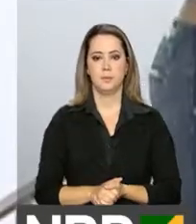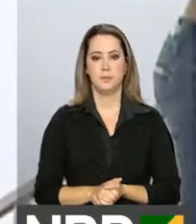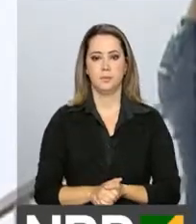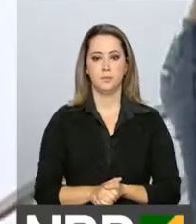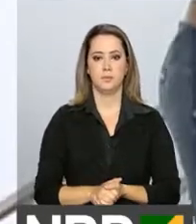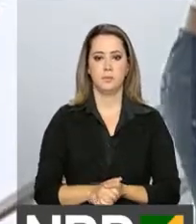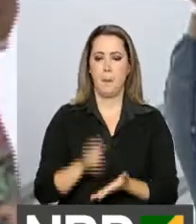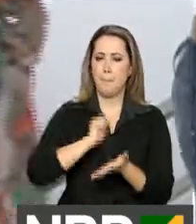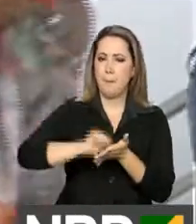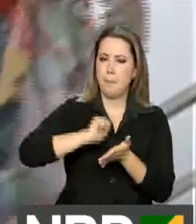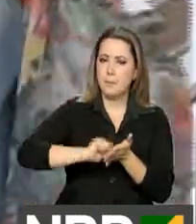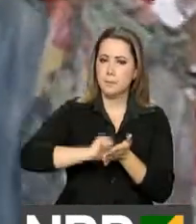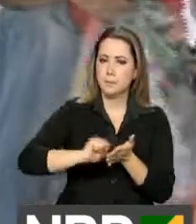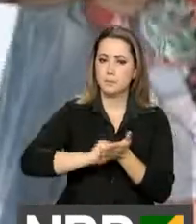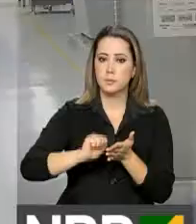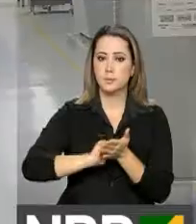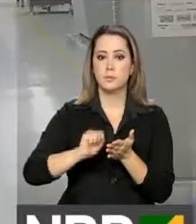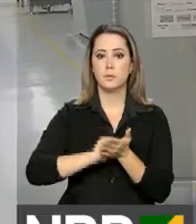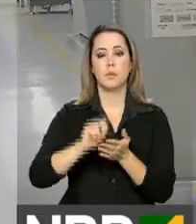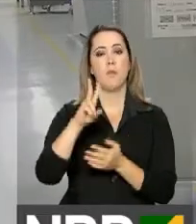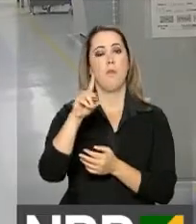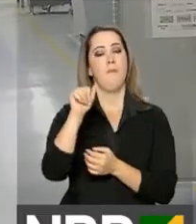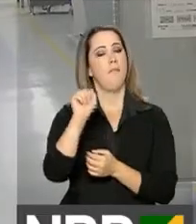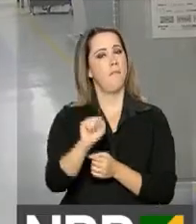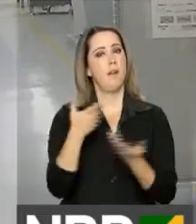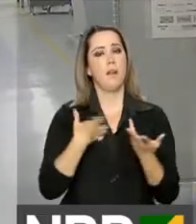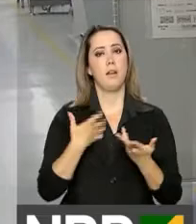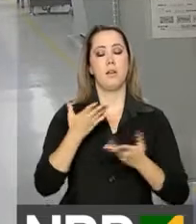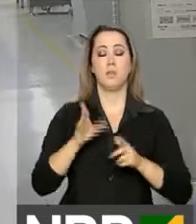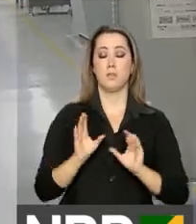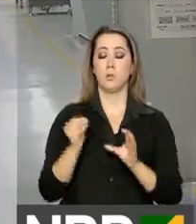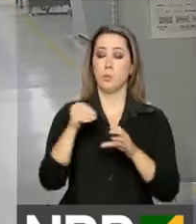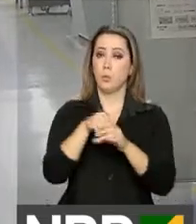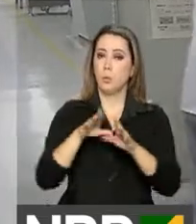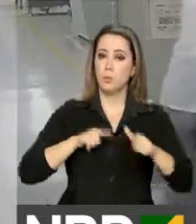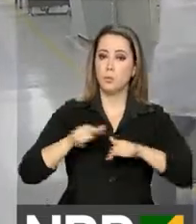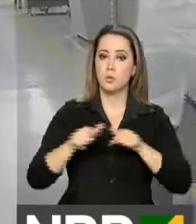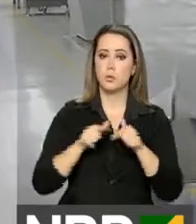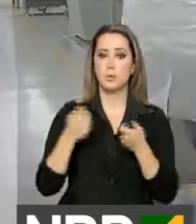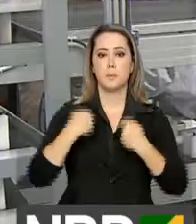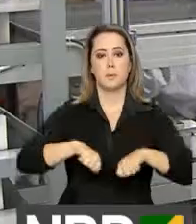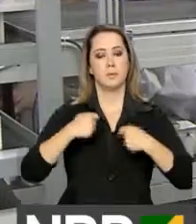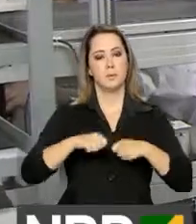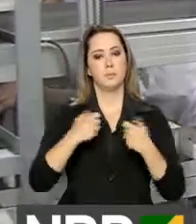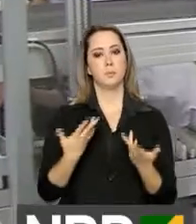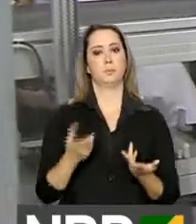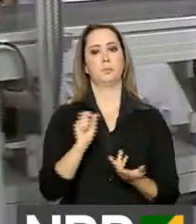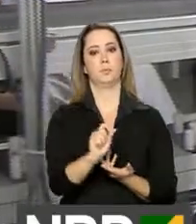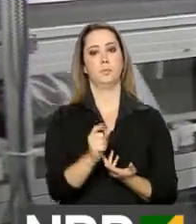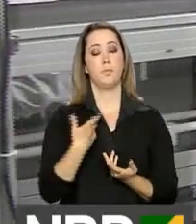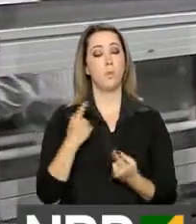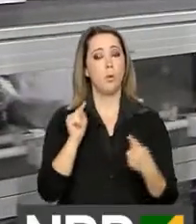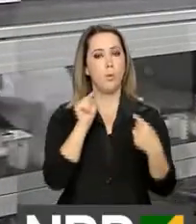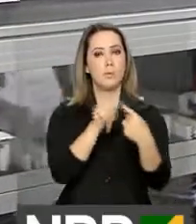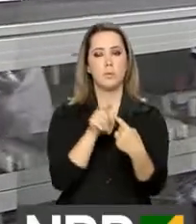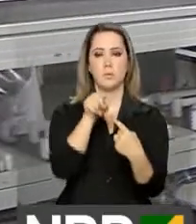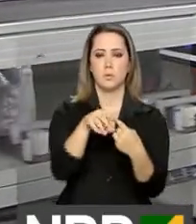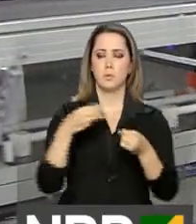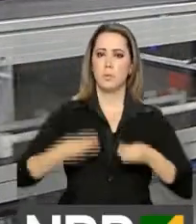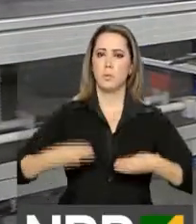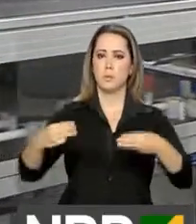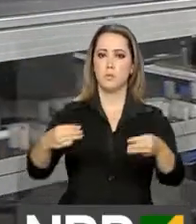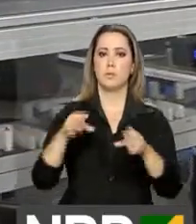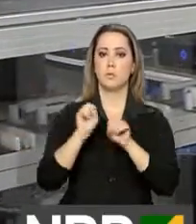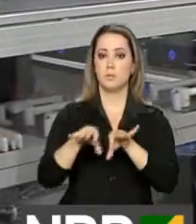Preencher vagas ociosas no mercado de trabalho carente de qualificação profissional. Com esse intuito, o Ministério da